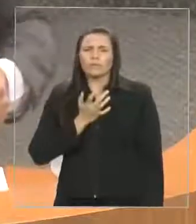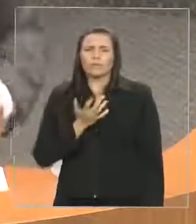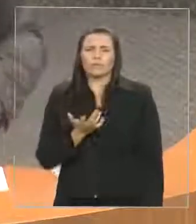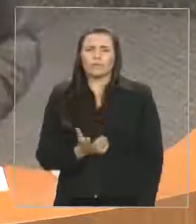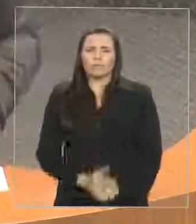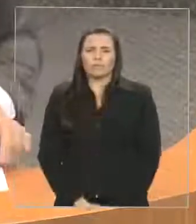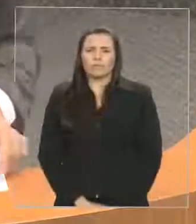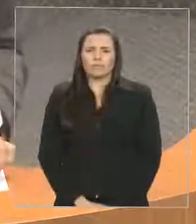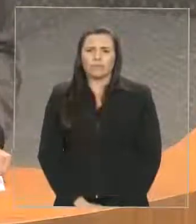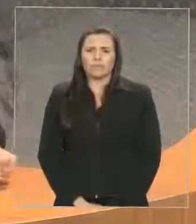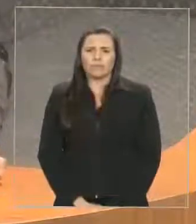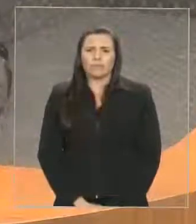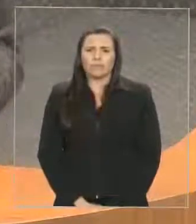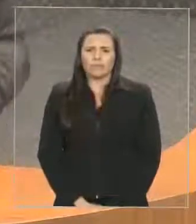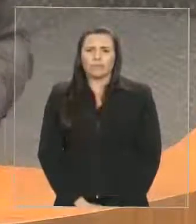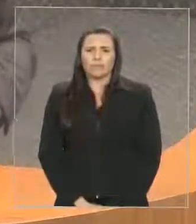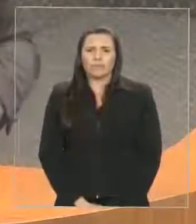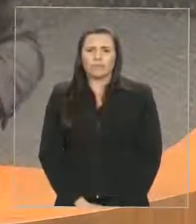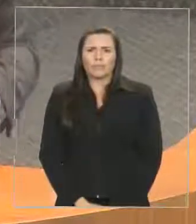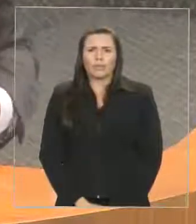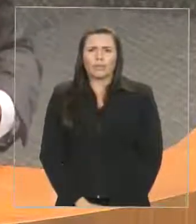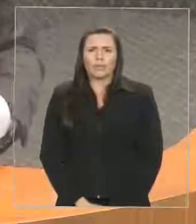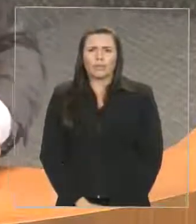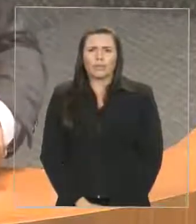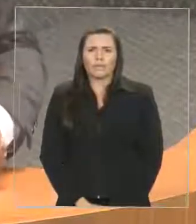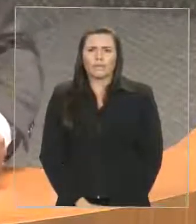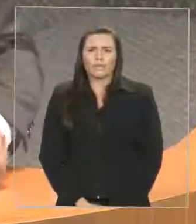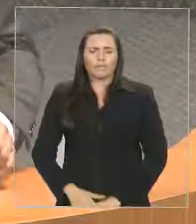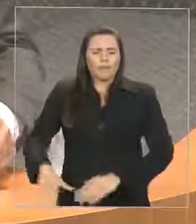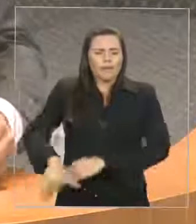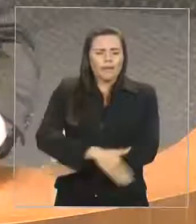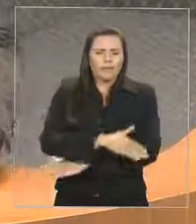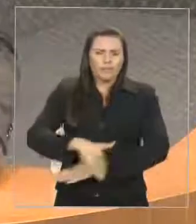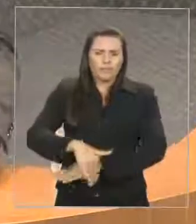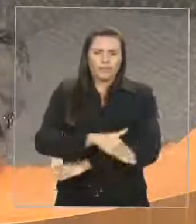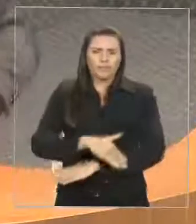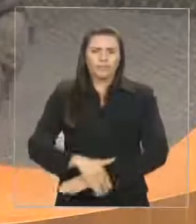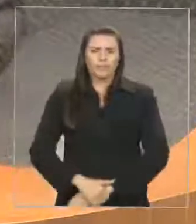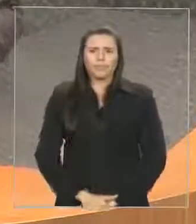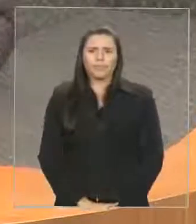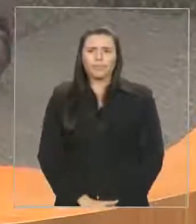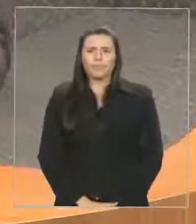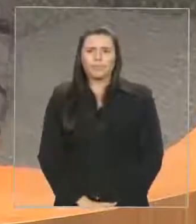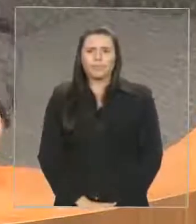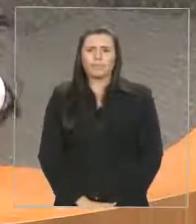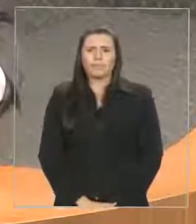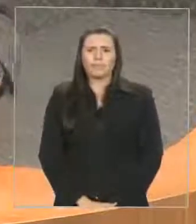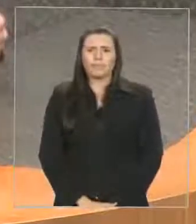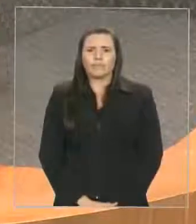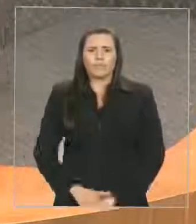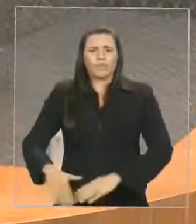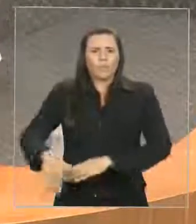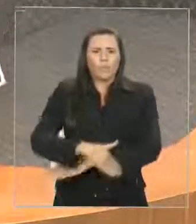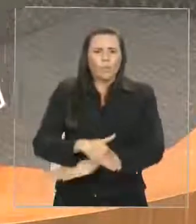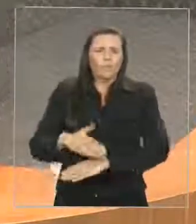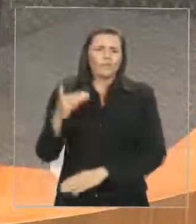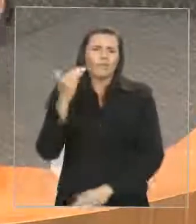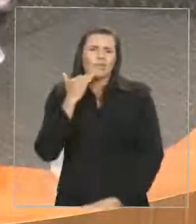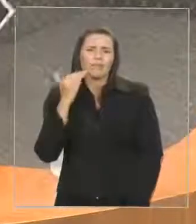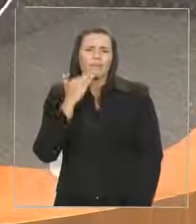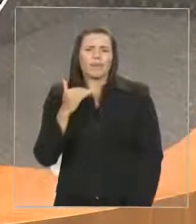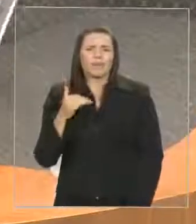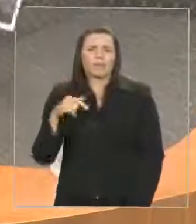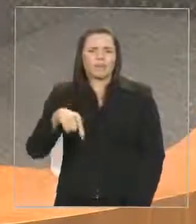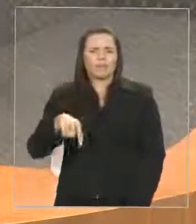às ruas onde o altidão foi colocado. Então, ruas desburacadas na periferia